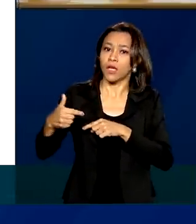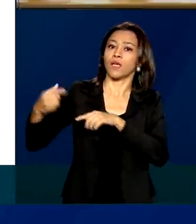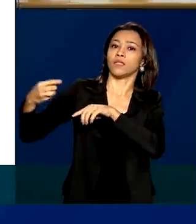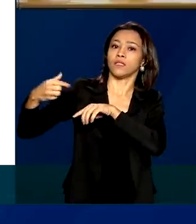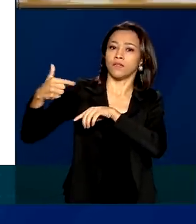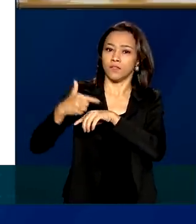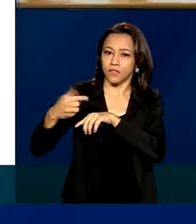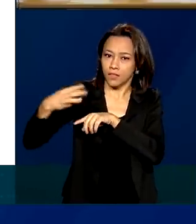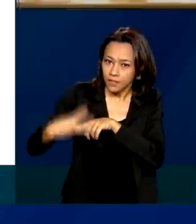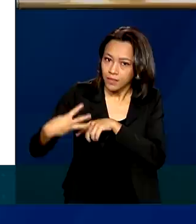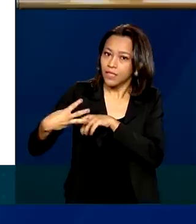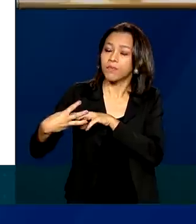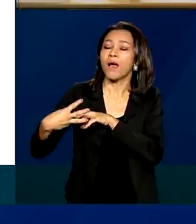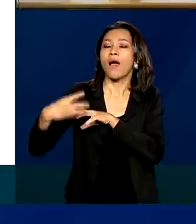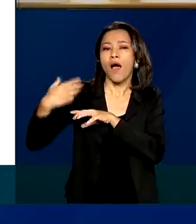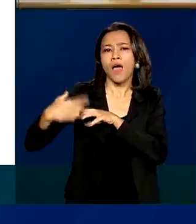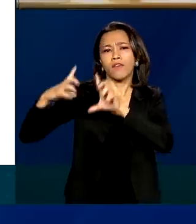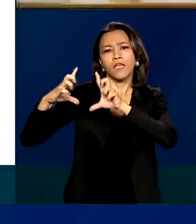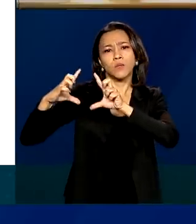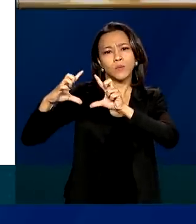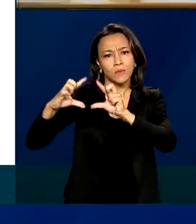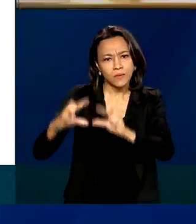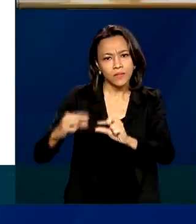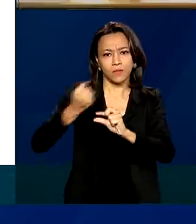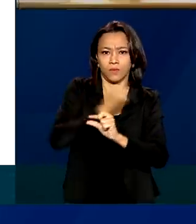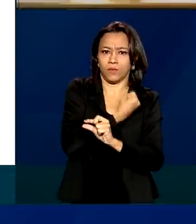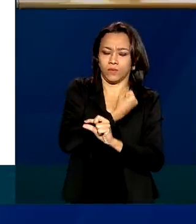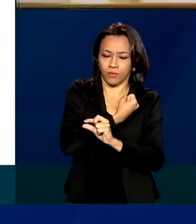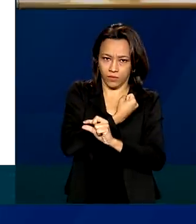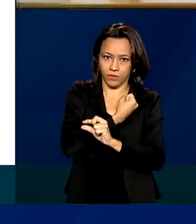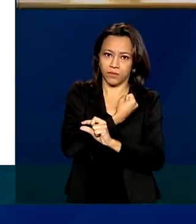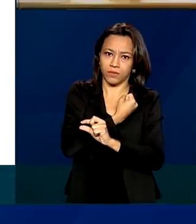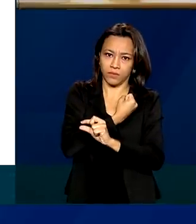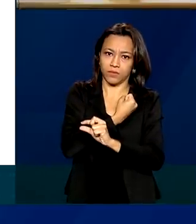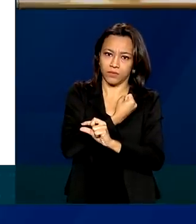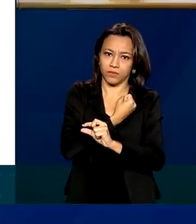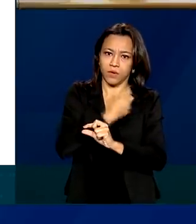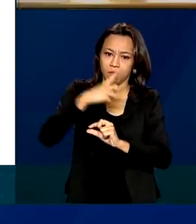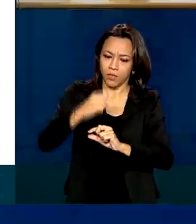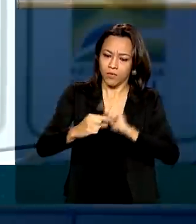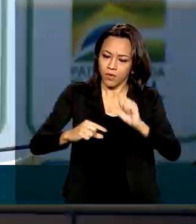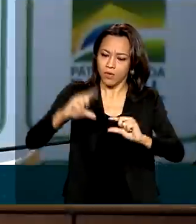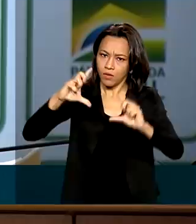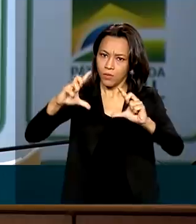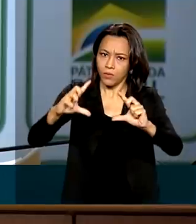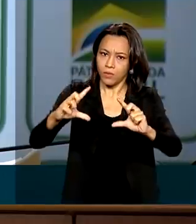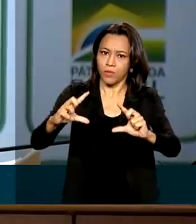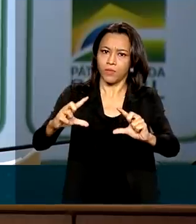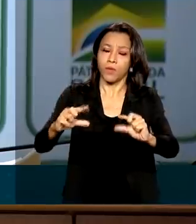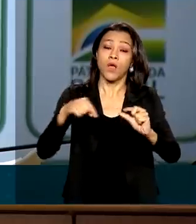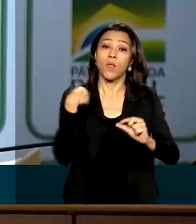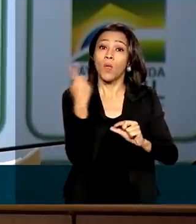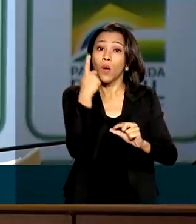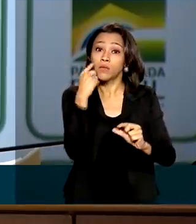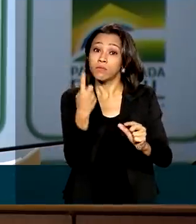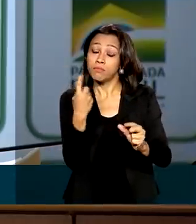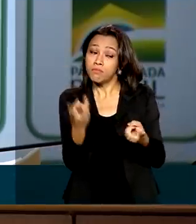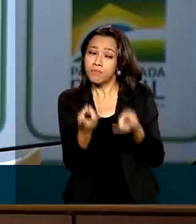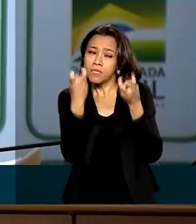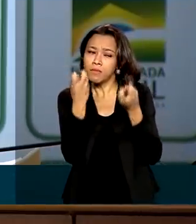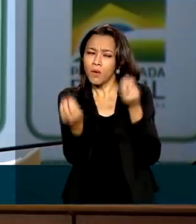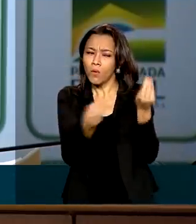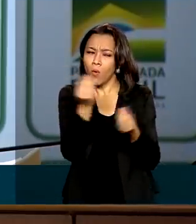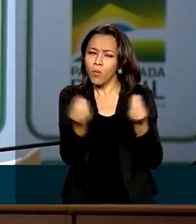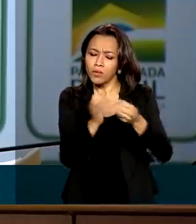esse número vem diminuindo progressivamente. A gente precisa ver o comportamento da